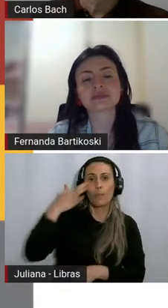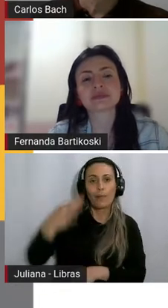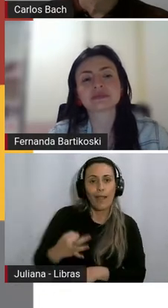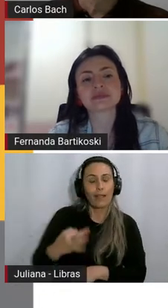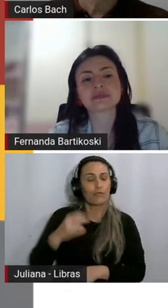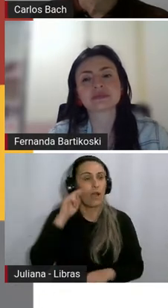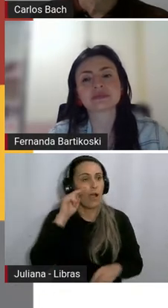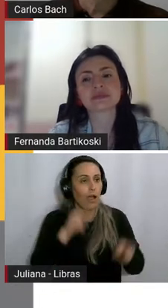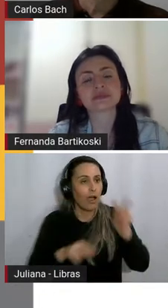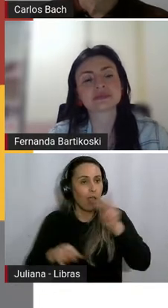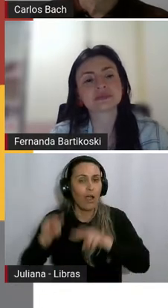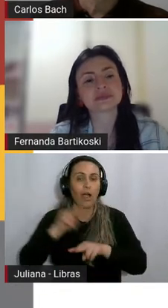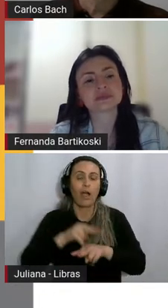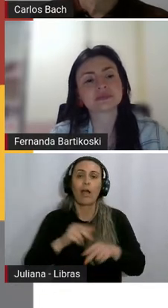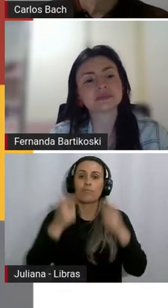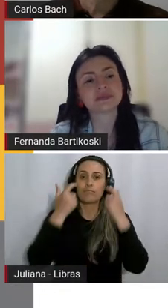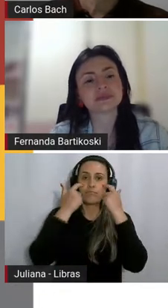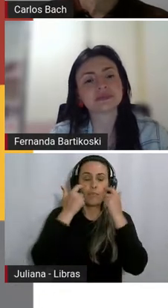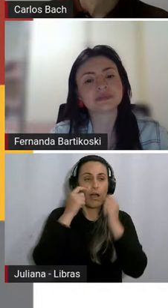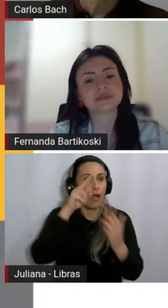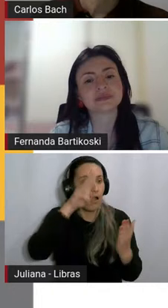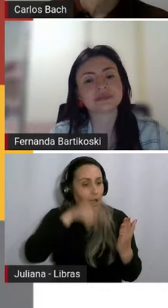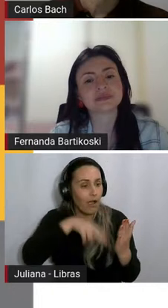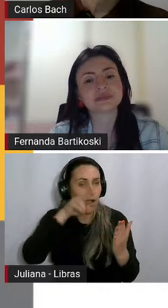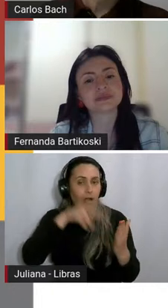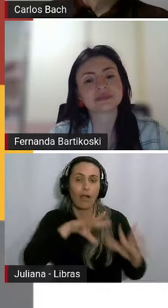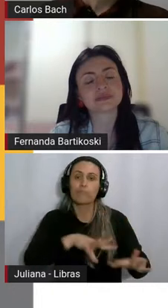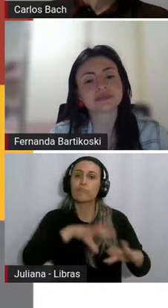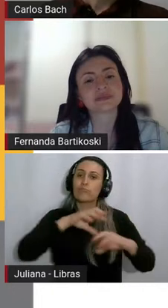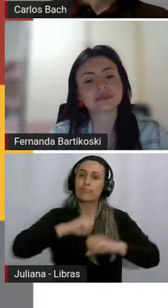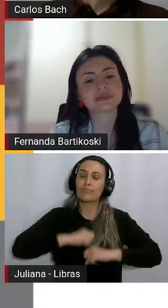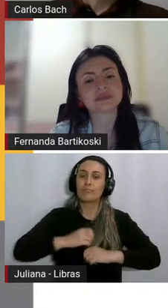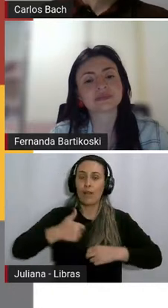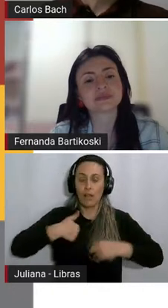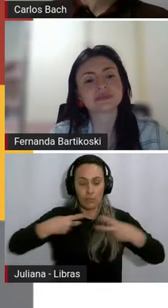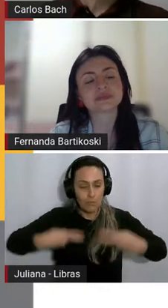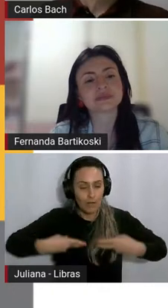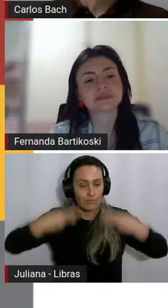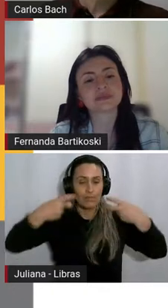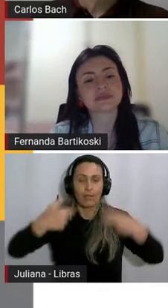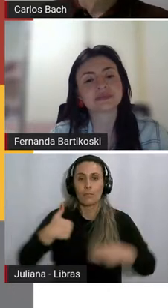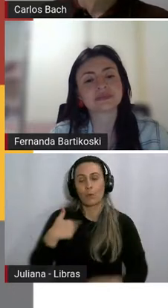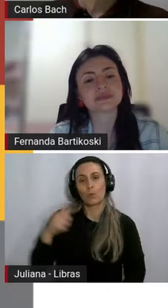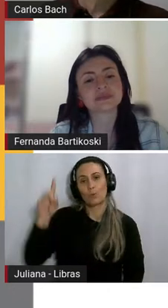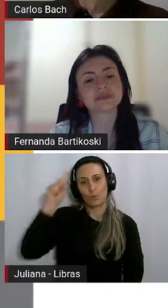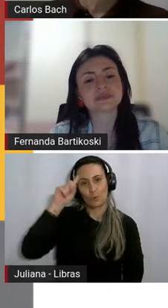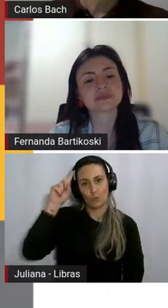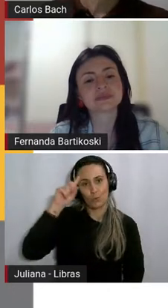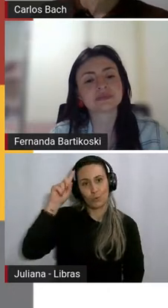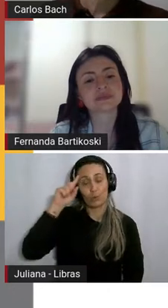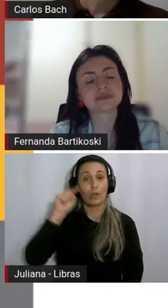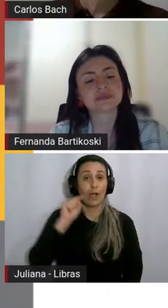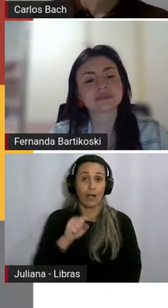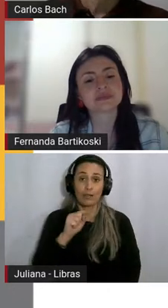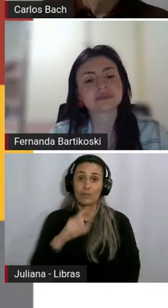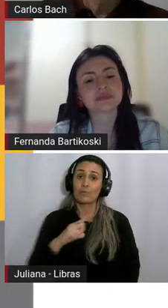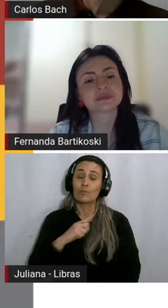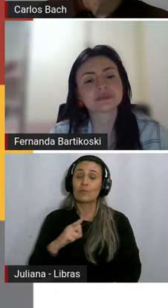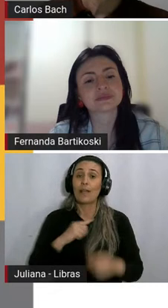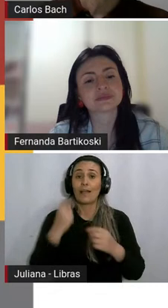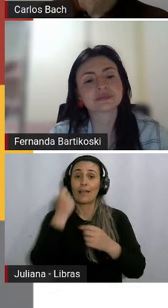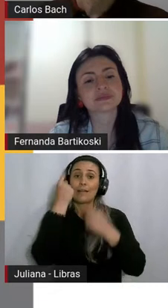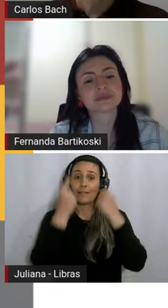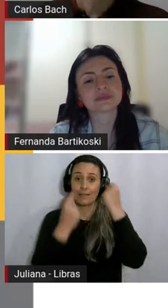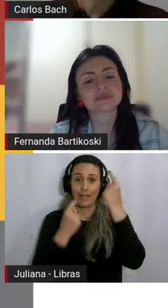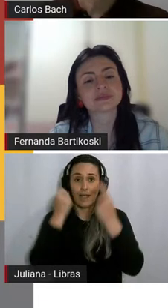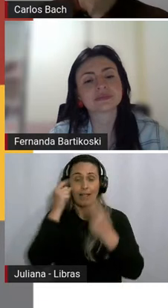buscar a compreensão ou uma nova percepção sobre o seu cotidiano. Isso eu trago a partir das ideias da professora Yolanda Reis,